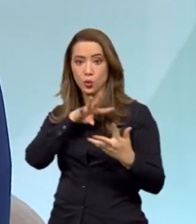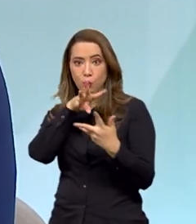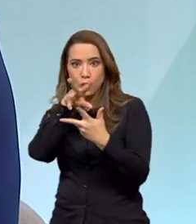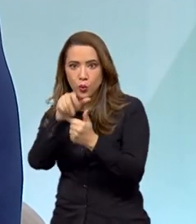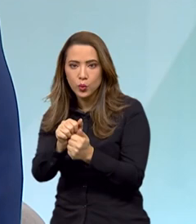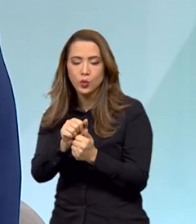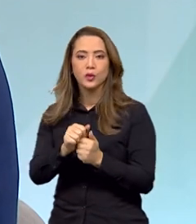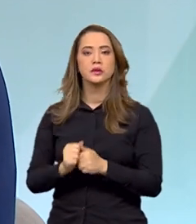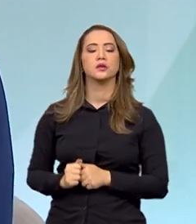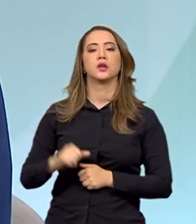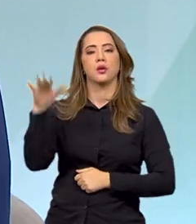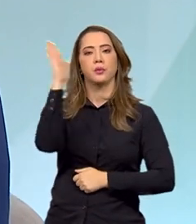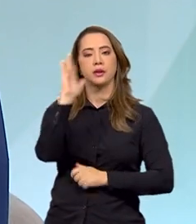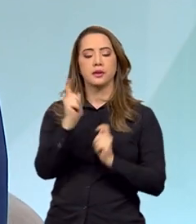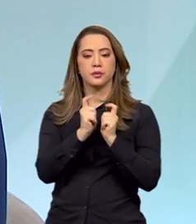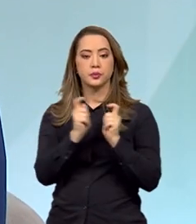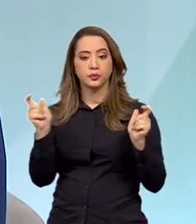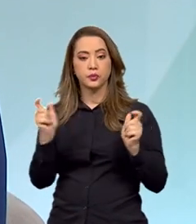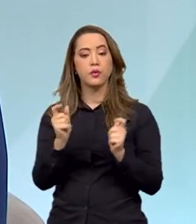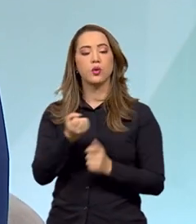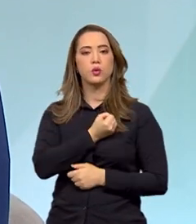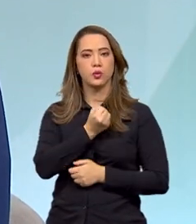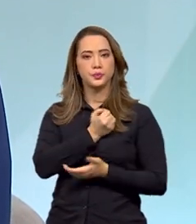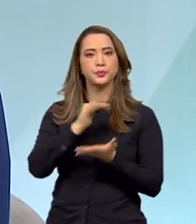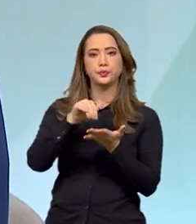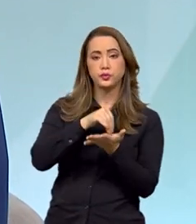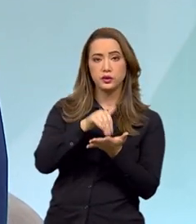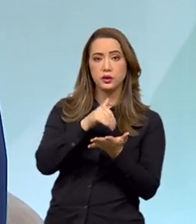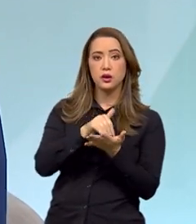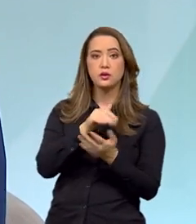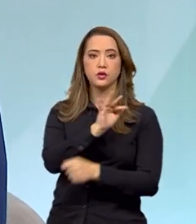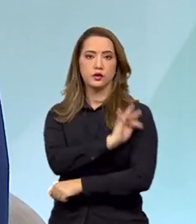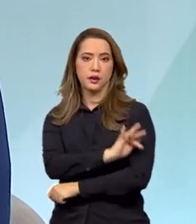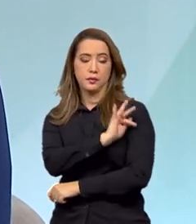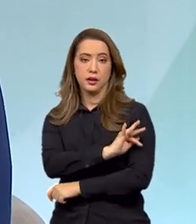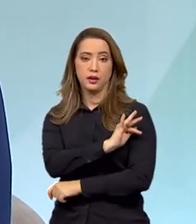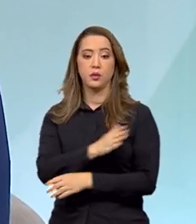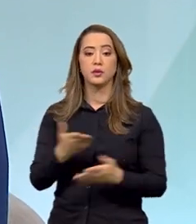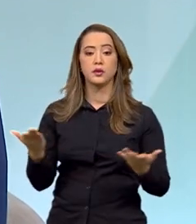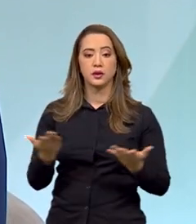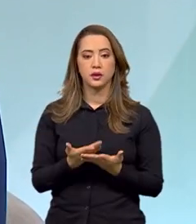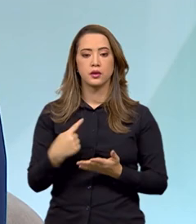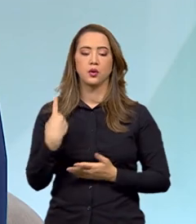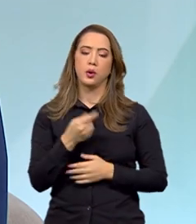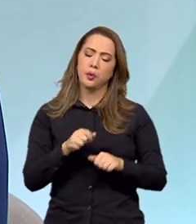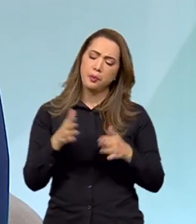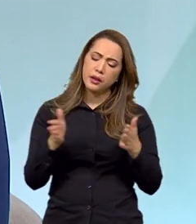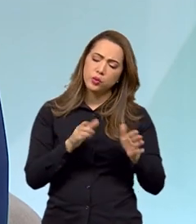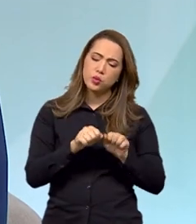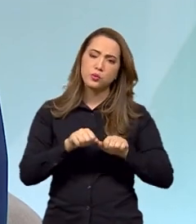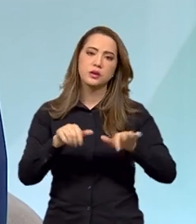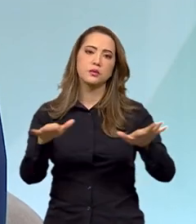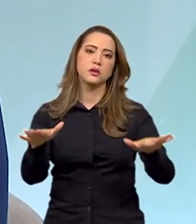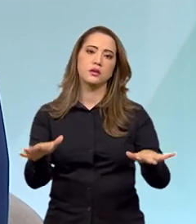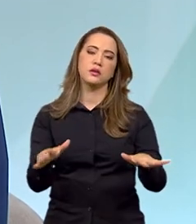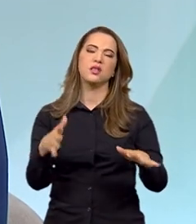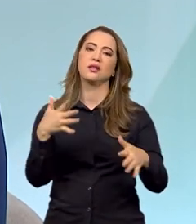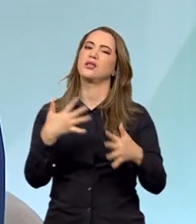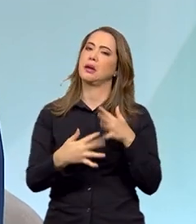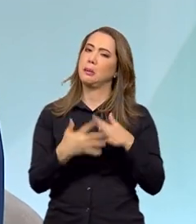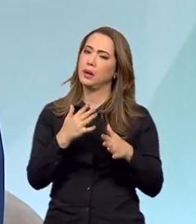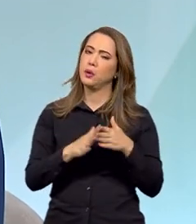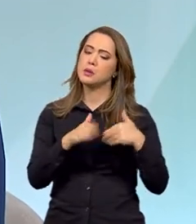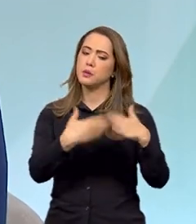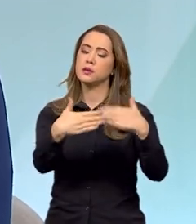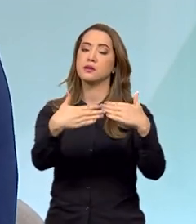O Brasil aumentou muito o número de matrículas no ensino fundamental. Agora, obviamente, a pandemia atrapalhou um pouco